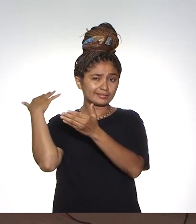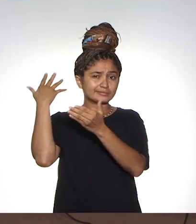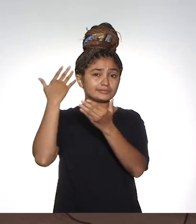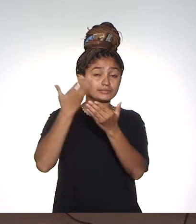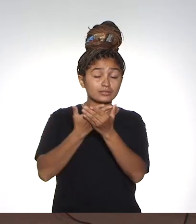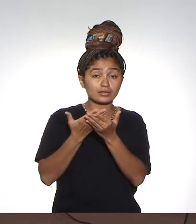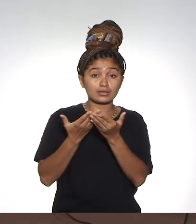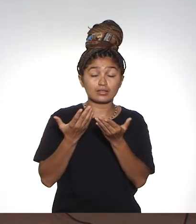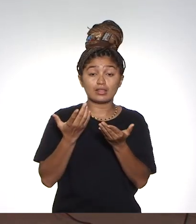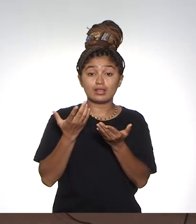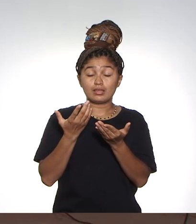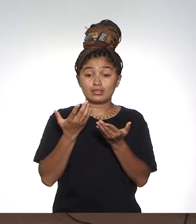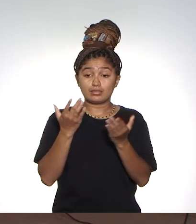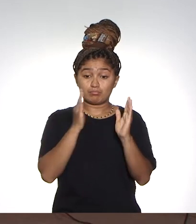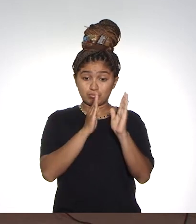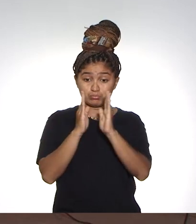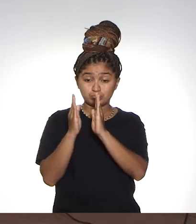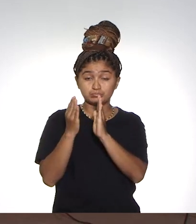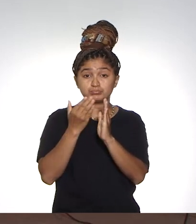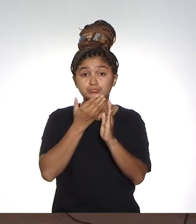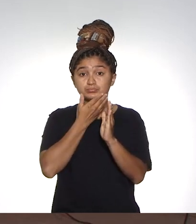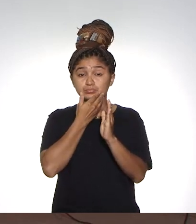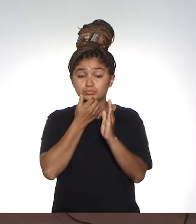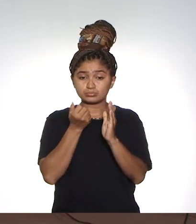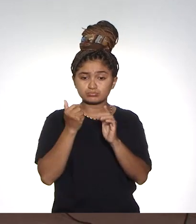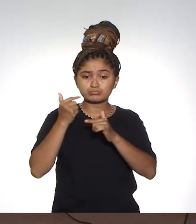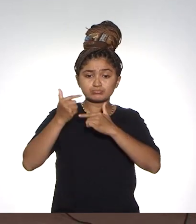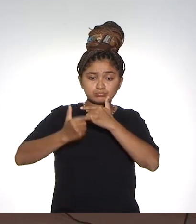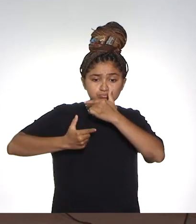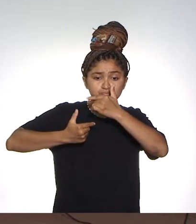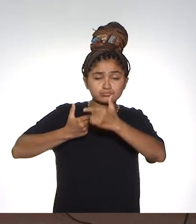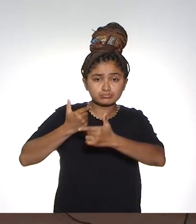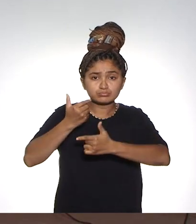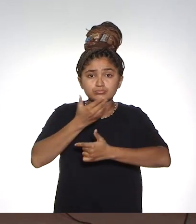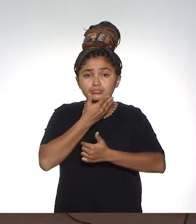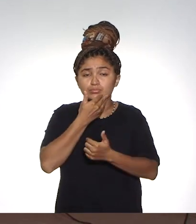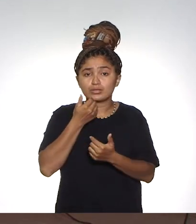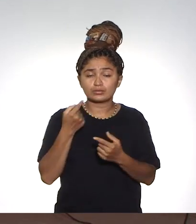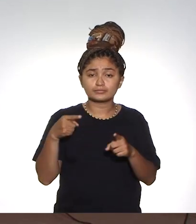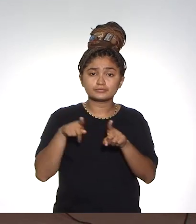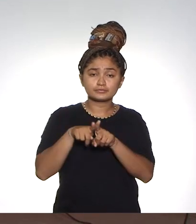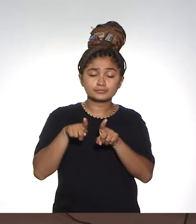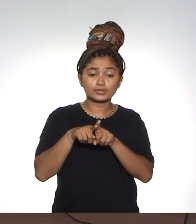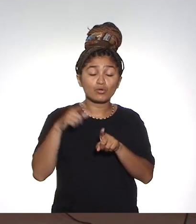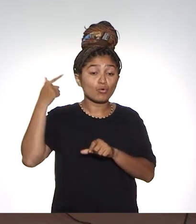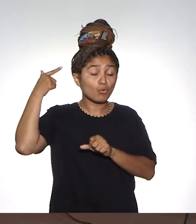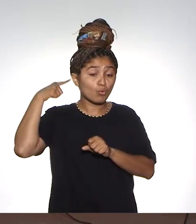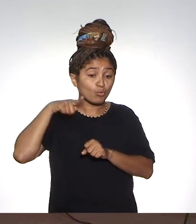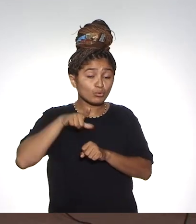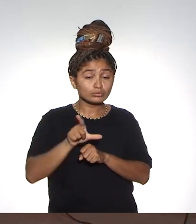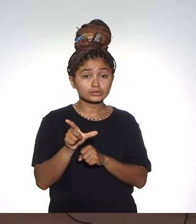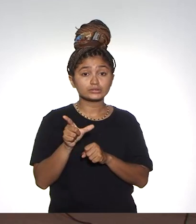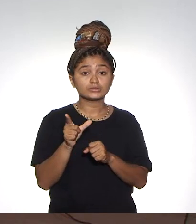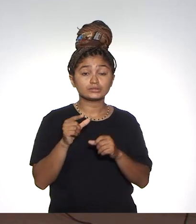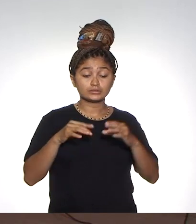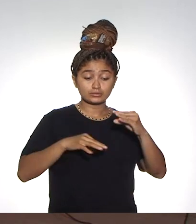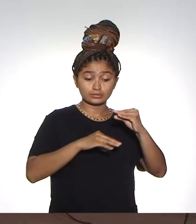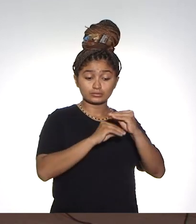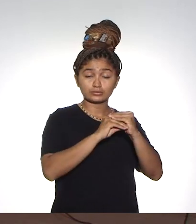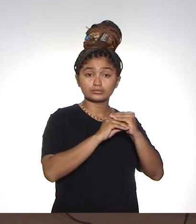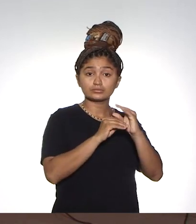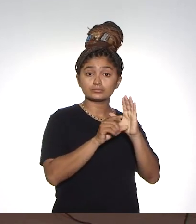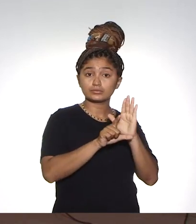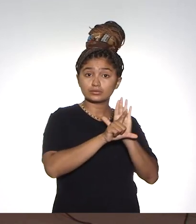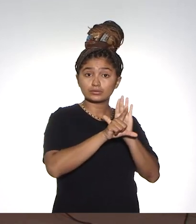Então, ela vai ter um conforto e uma agilidade, uma funcionalidade muito melhor. E conseguimos uma emenda